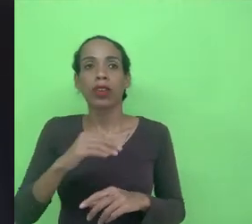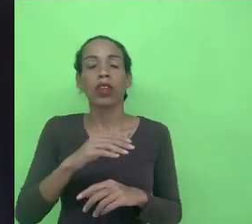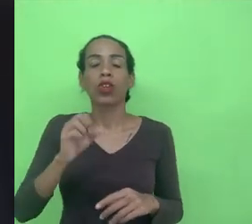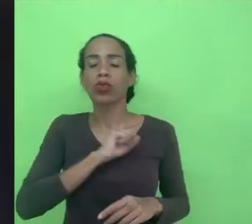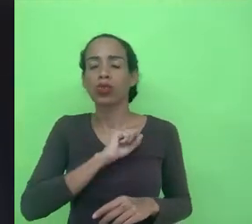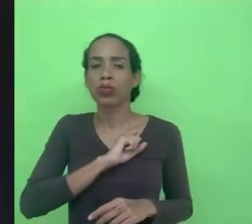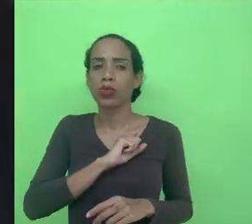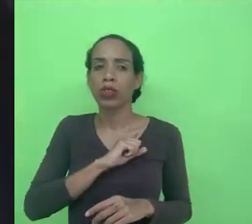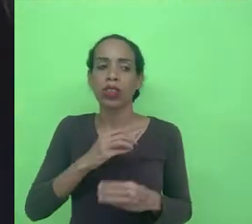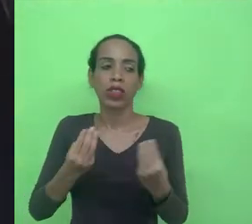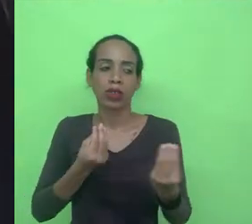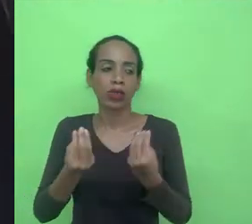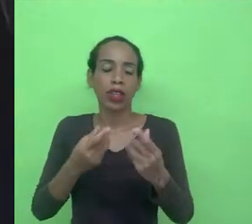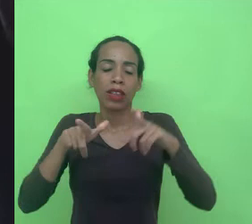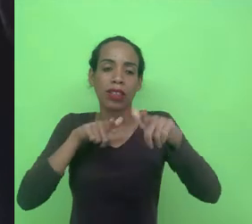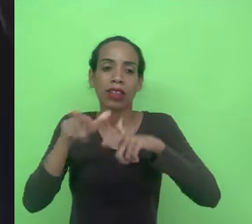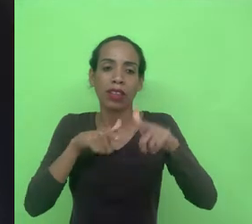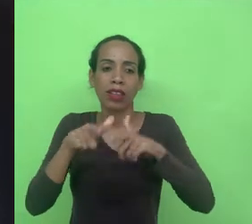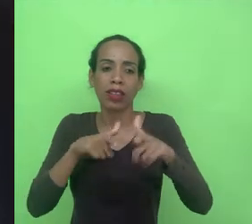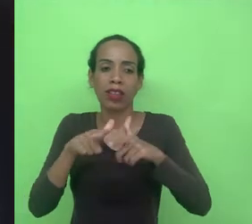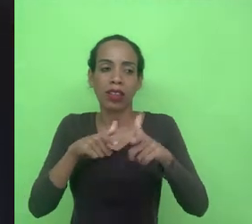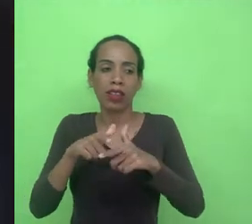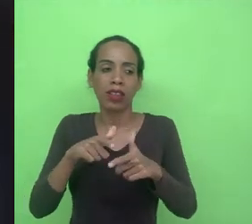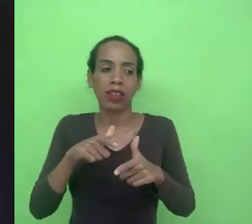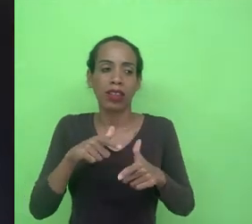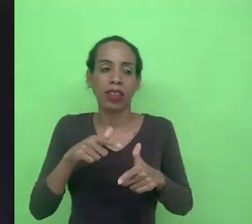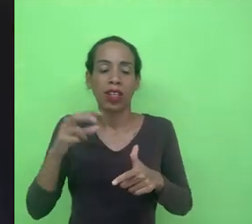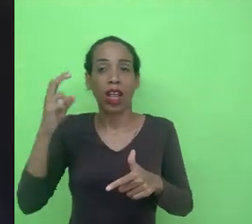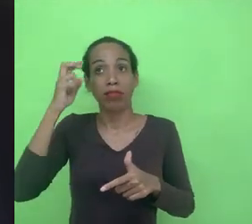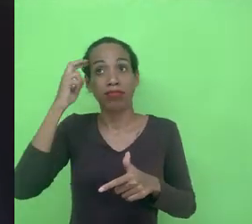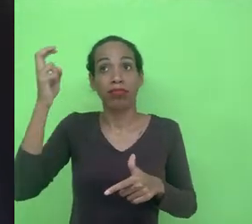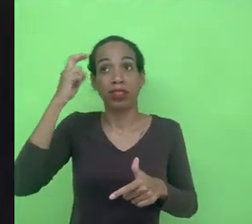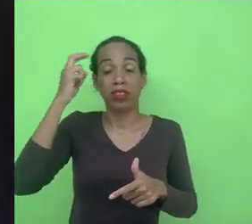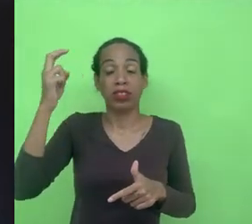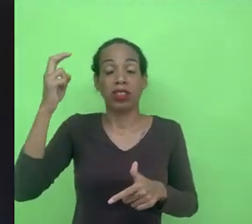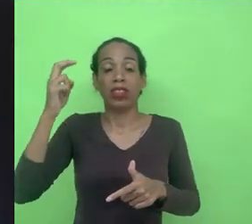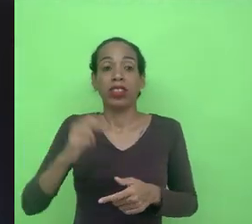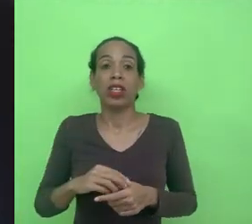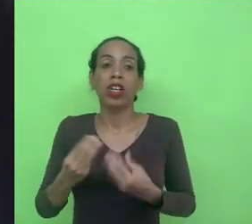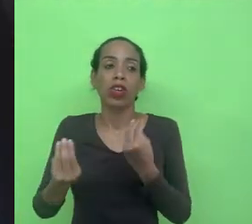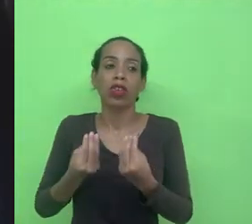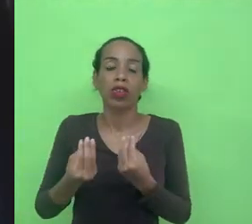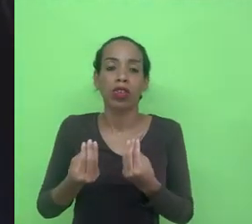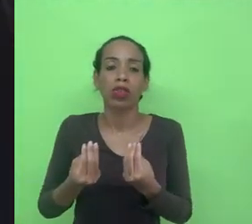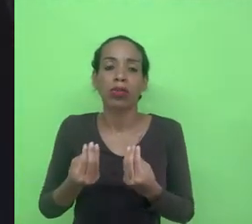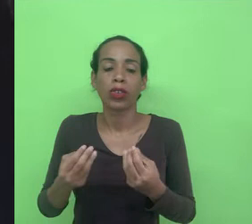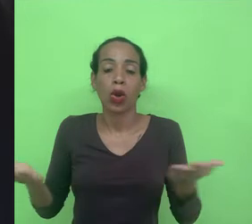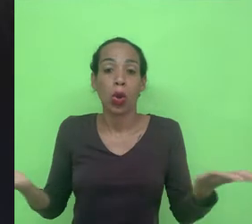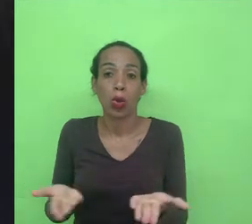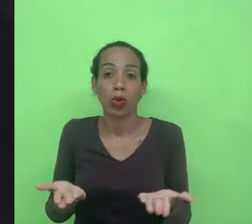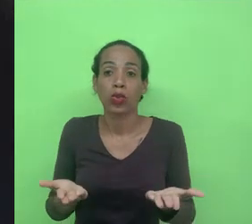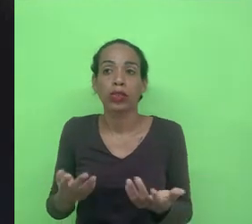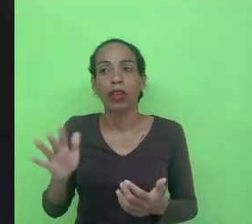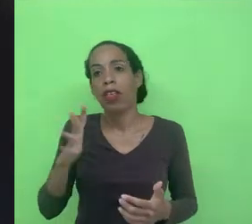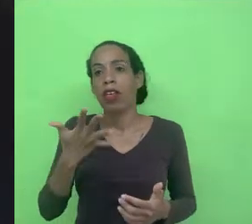essencialmente trabalham com deep learning e inteligência artificial então a forma que esse algoritmo está atuando hoje talvez não seja a mesma